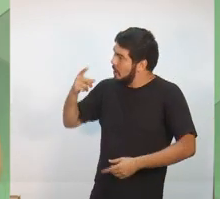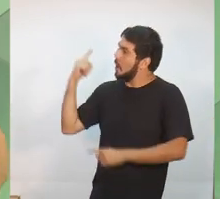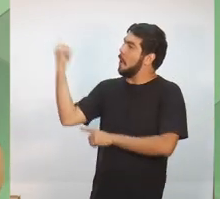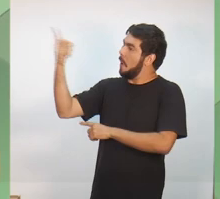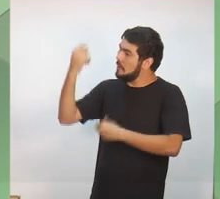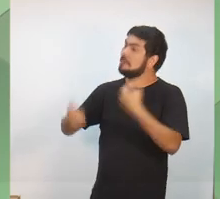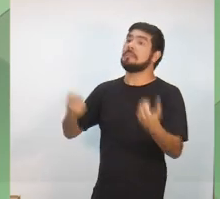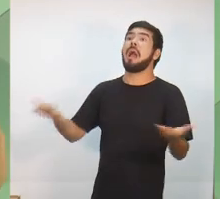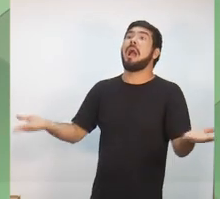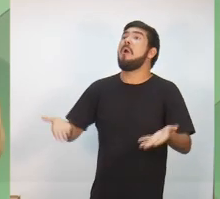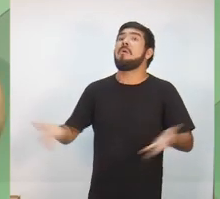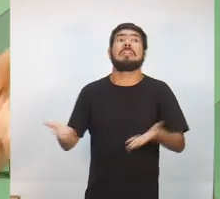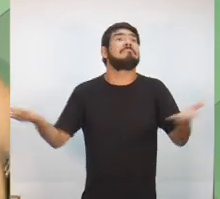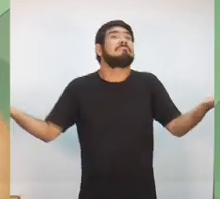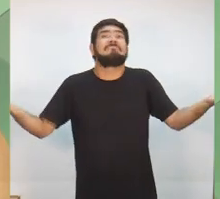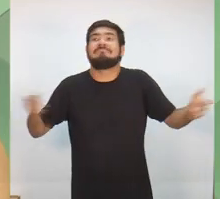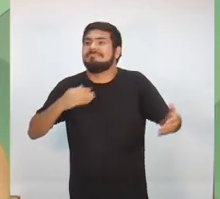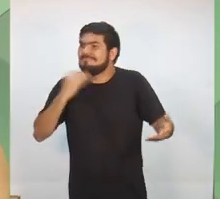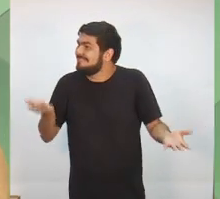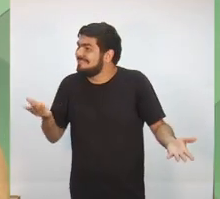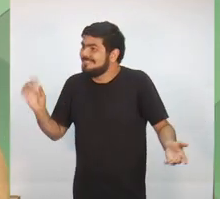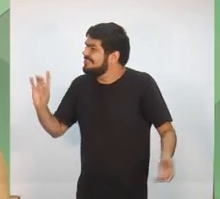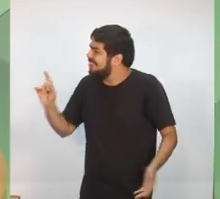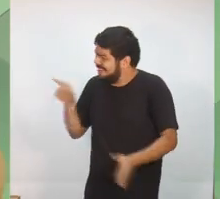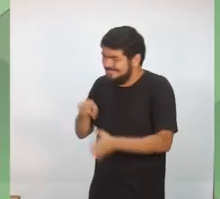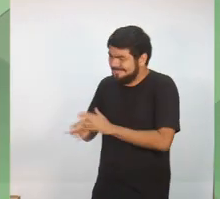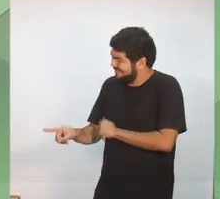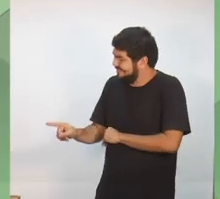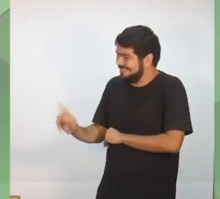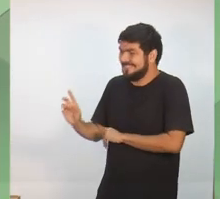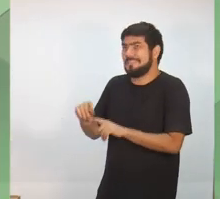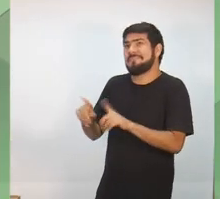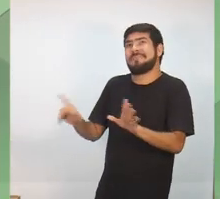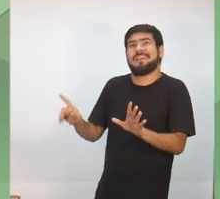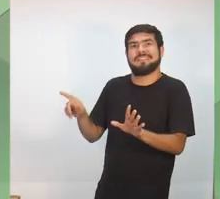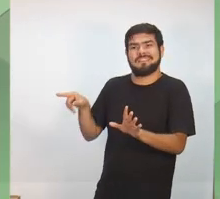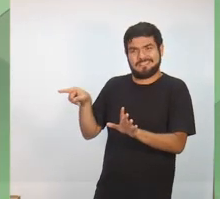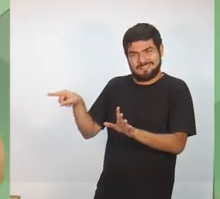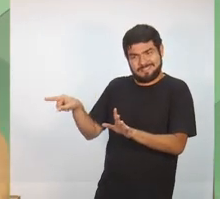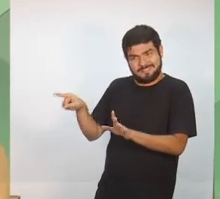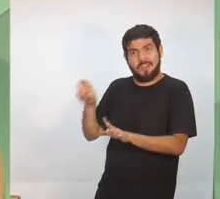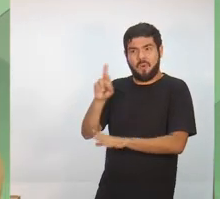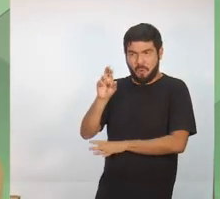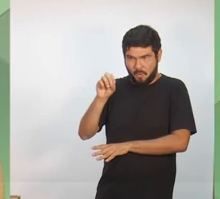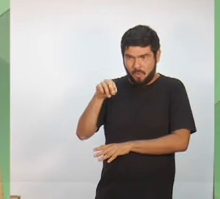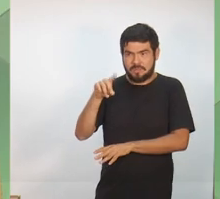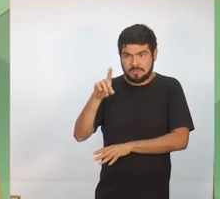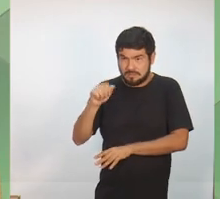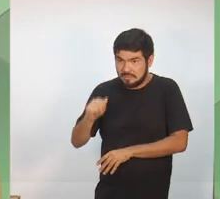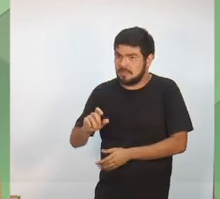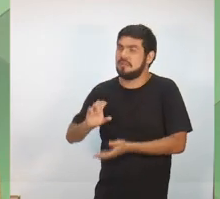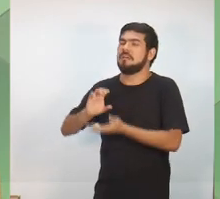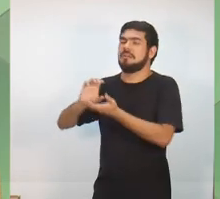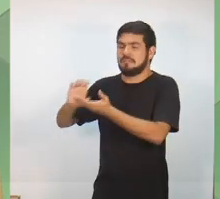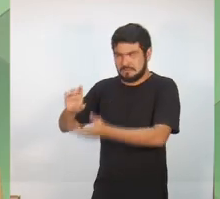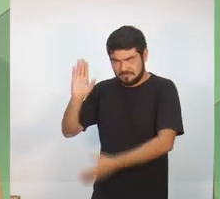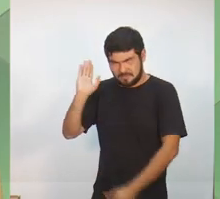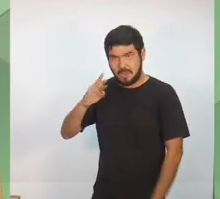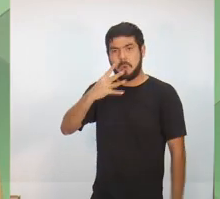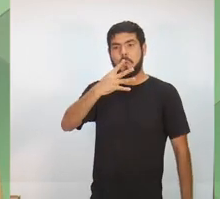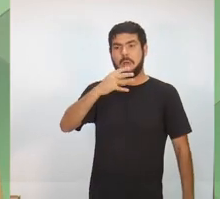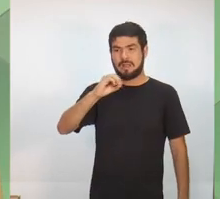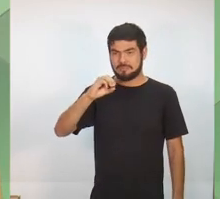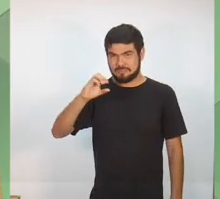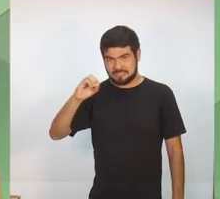para a população. Era essa a intenção da minha pergunta. Mas o Ronda no bairro, ele custou exatamente 400